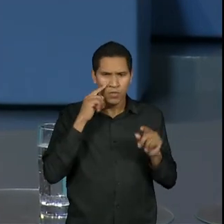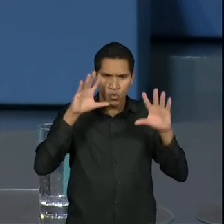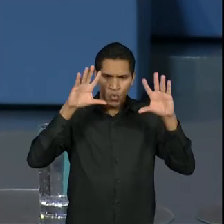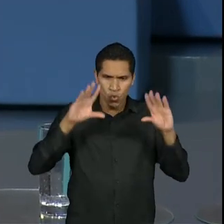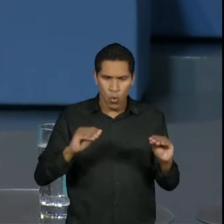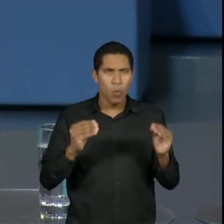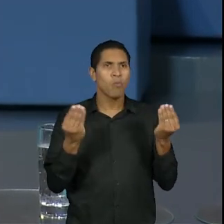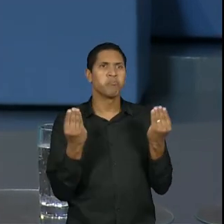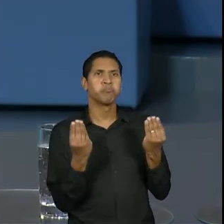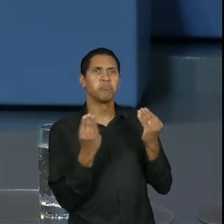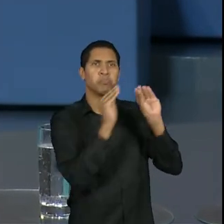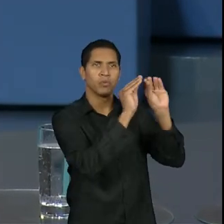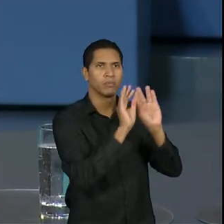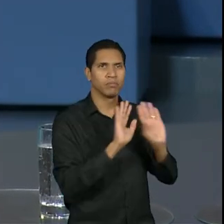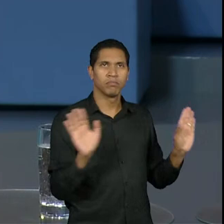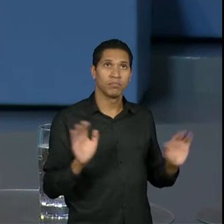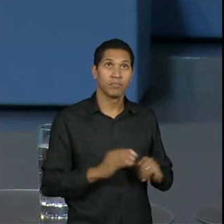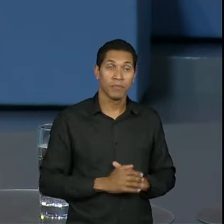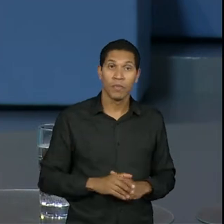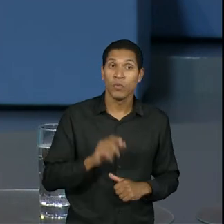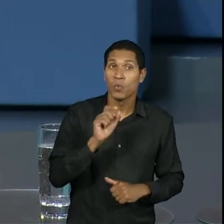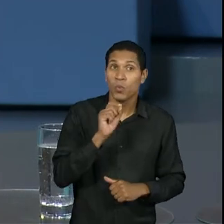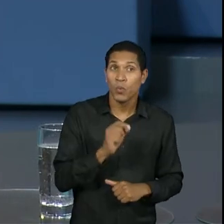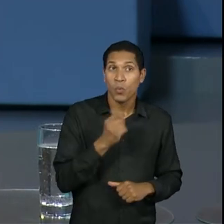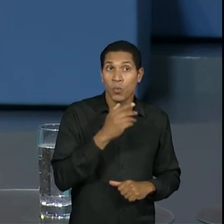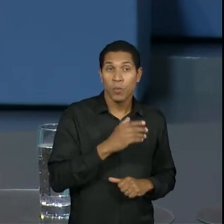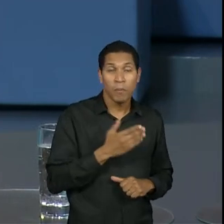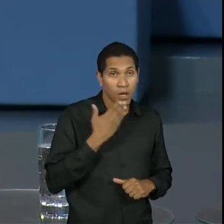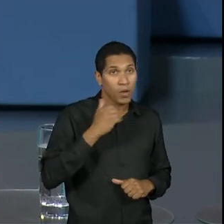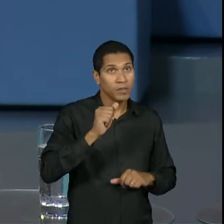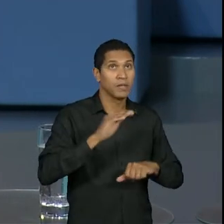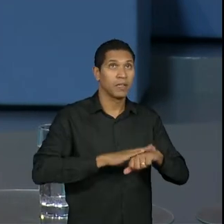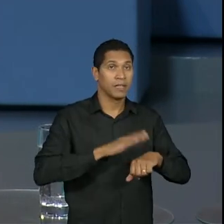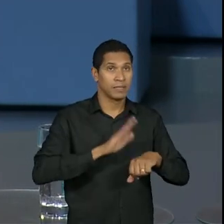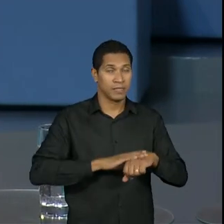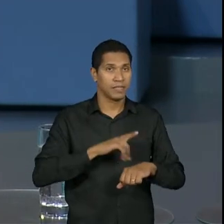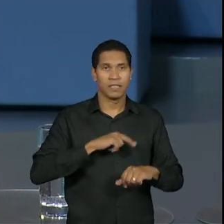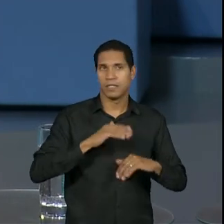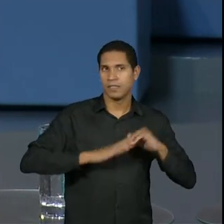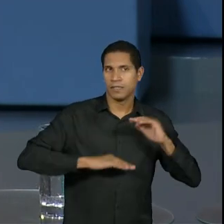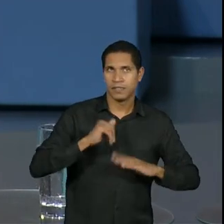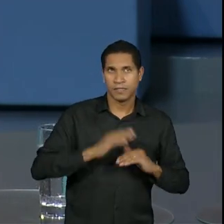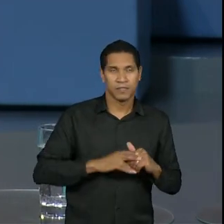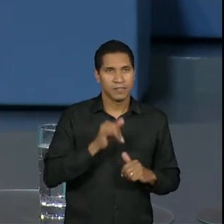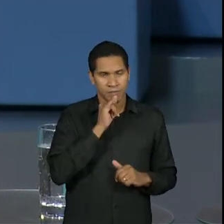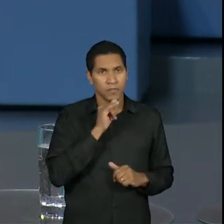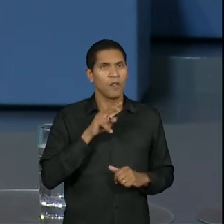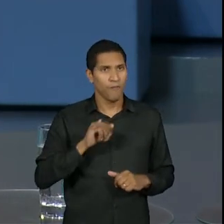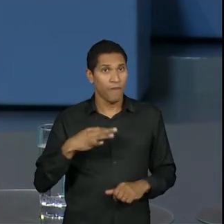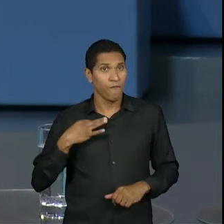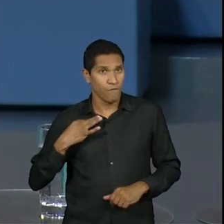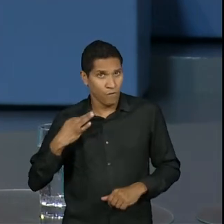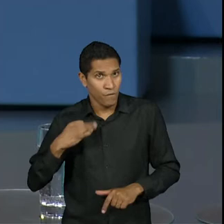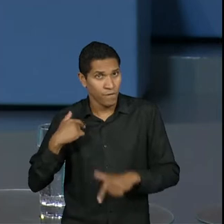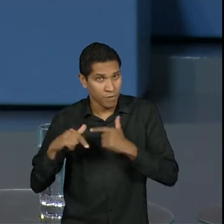vez. Então, assim, o ideal é que você exerça essas atividades, então, vamos fazer voluntariado? Vamos!